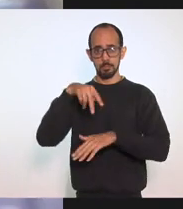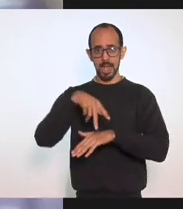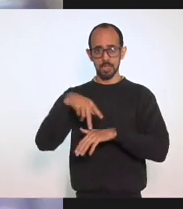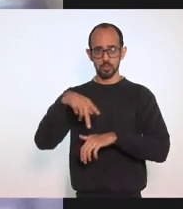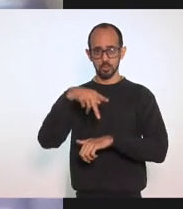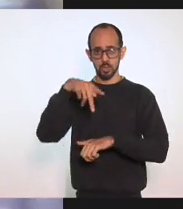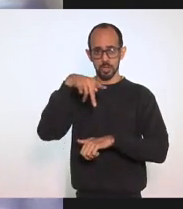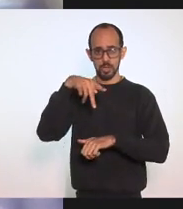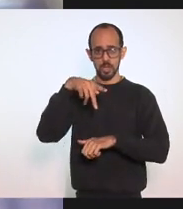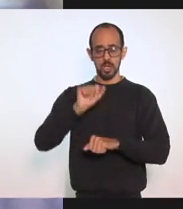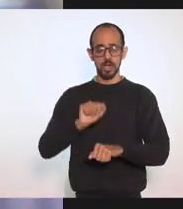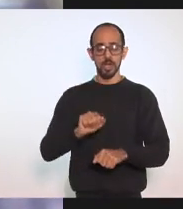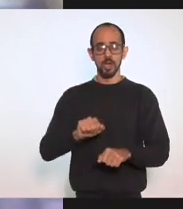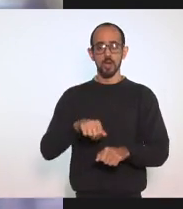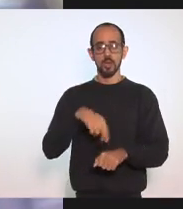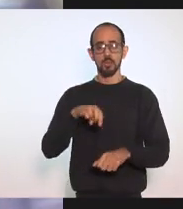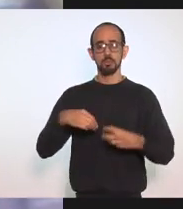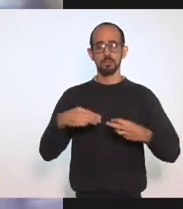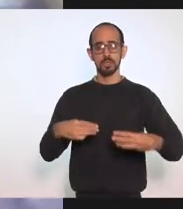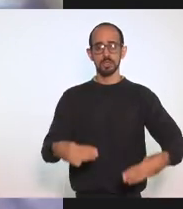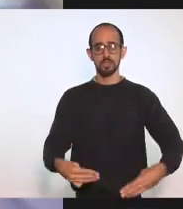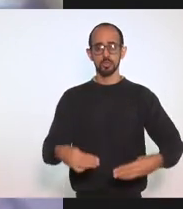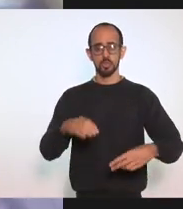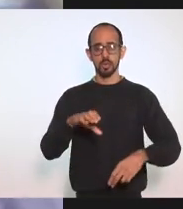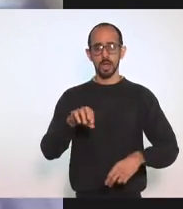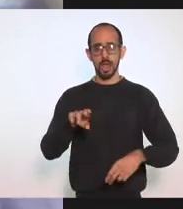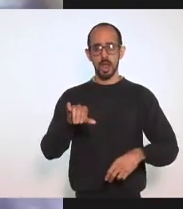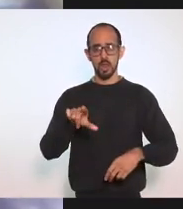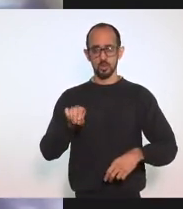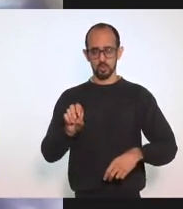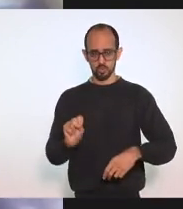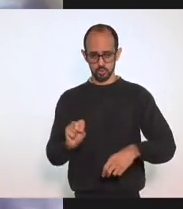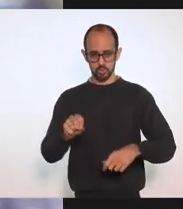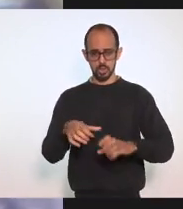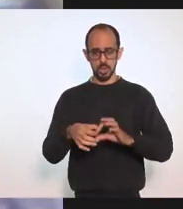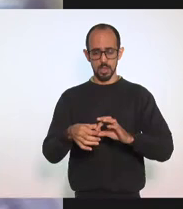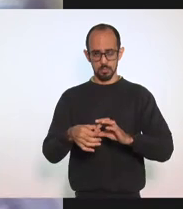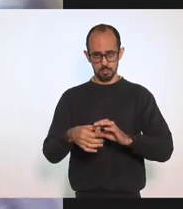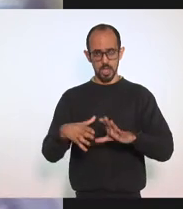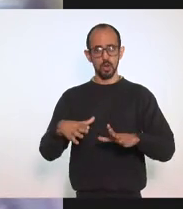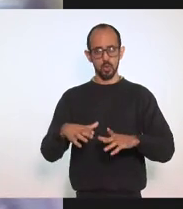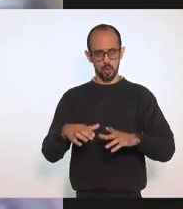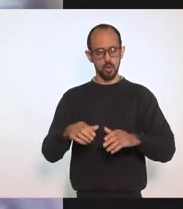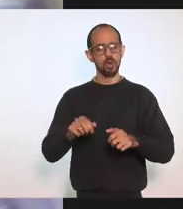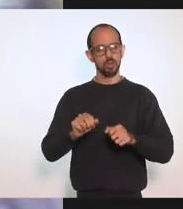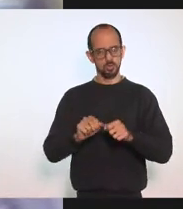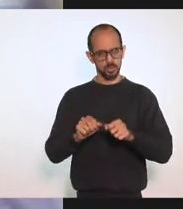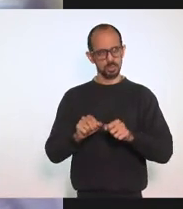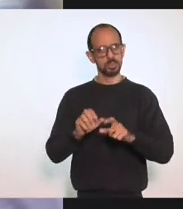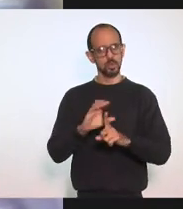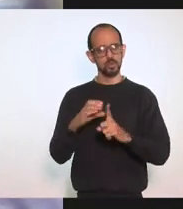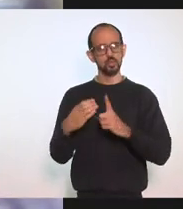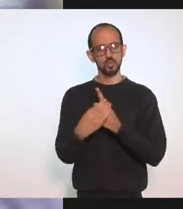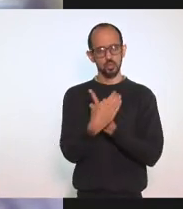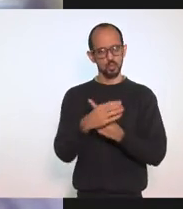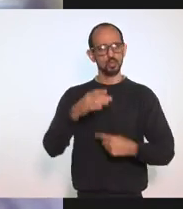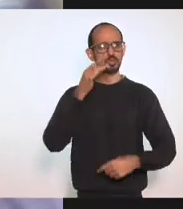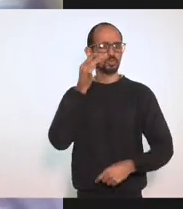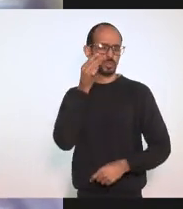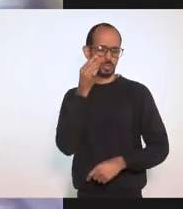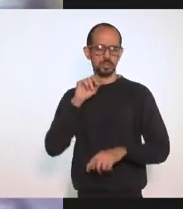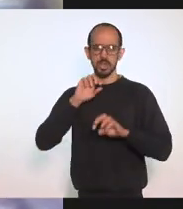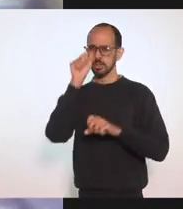Do Supremo Tribunal Federal Liberou A realização Dos cultos Presenciais Em todo o Brasil